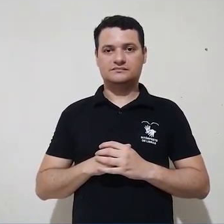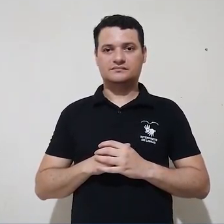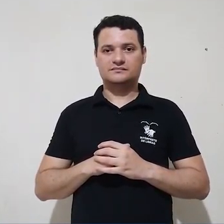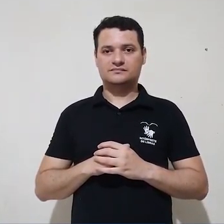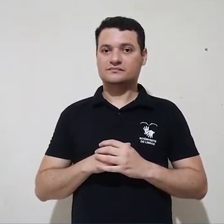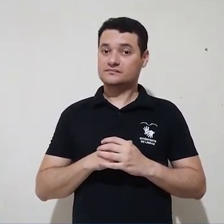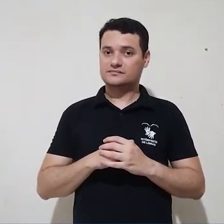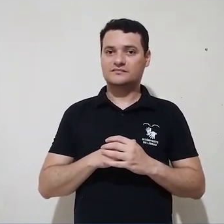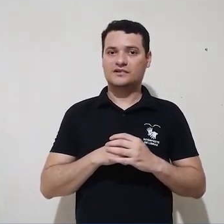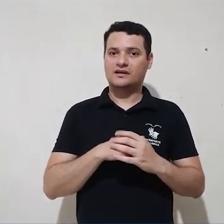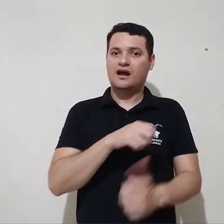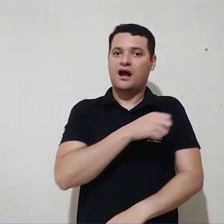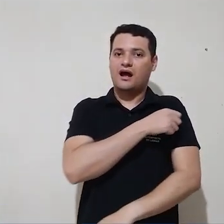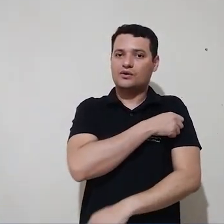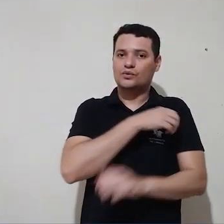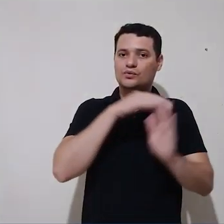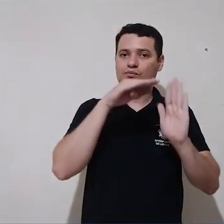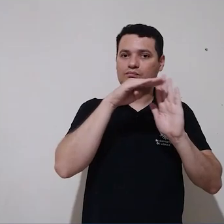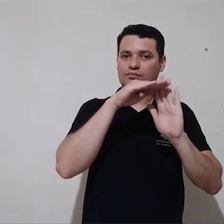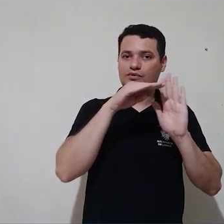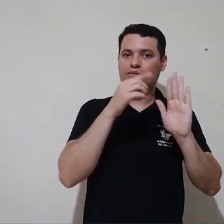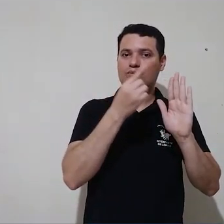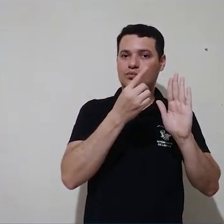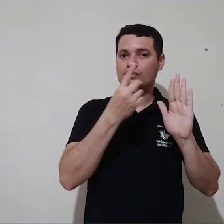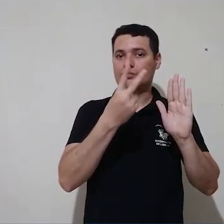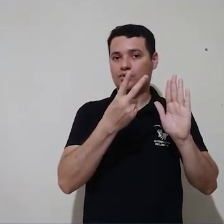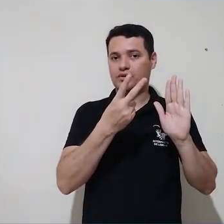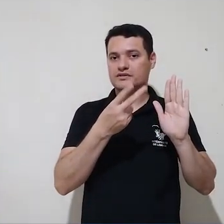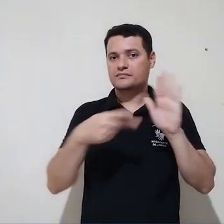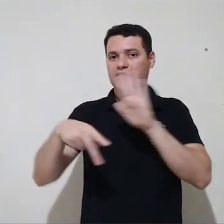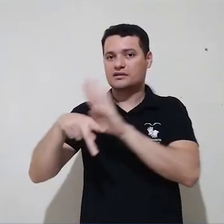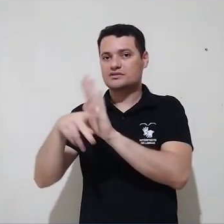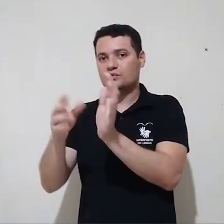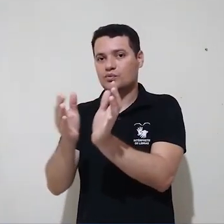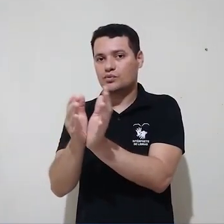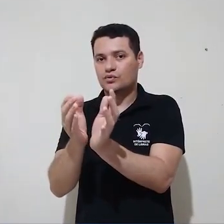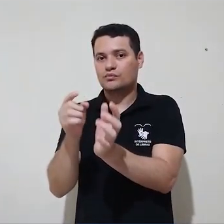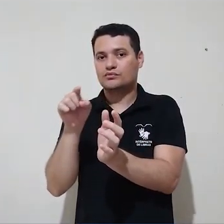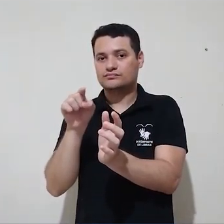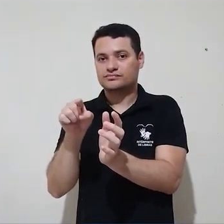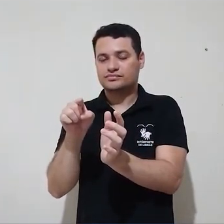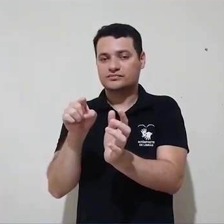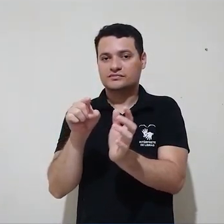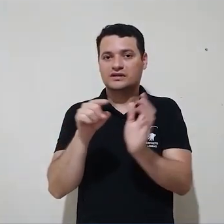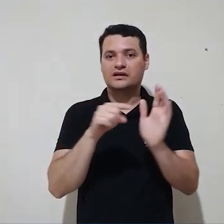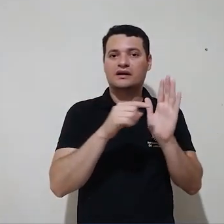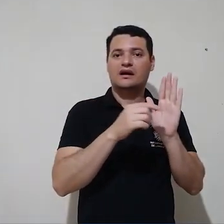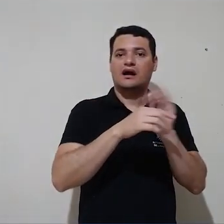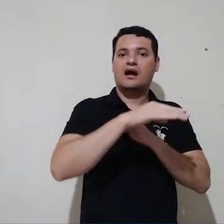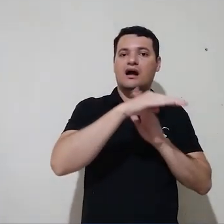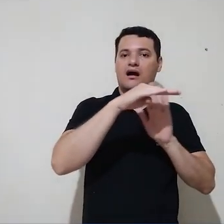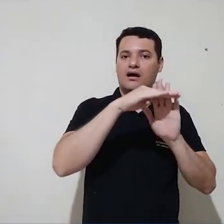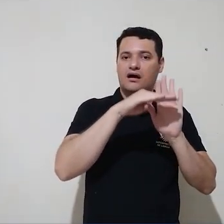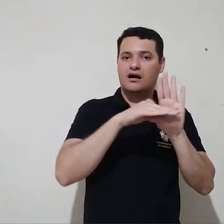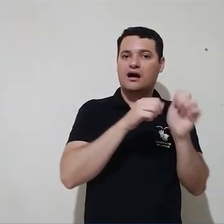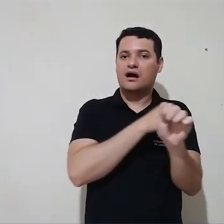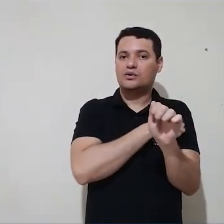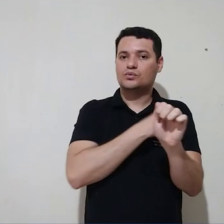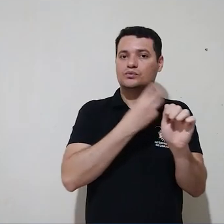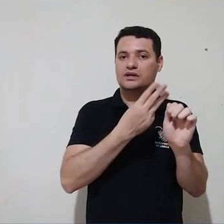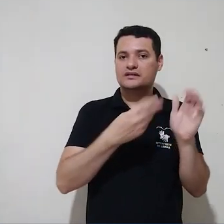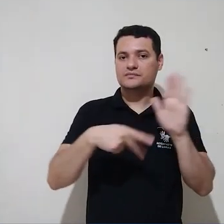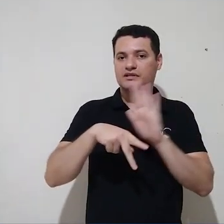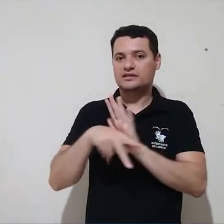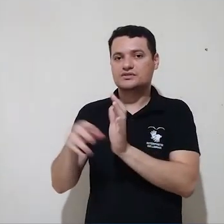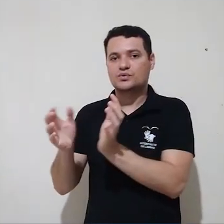Reparem aqui, alunos 1 e 2 pertencem ao grupo 1, aluno 3 pertence ao grupo